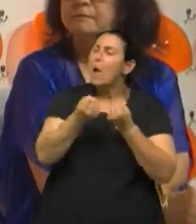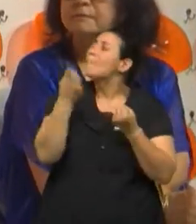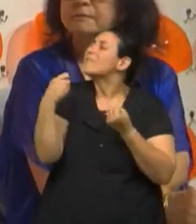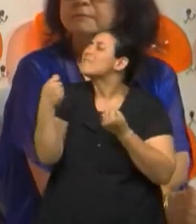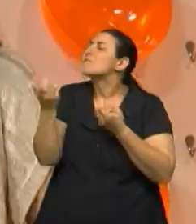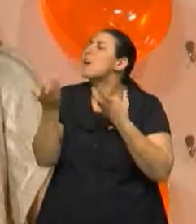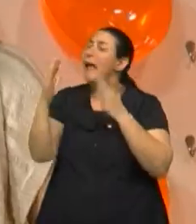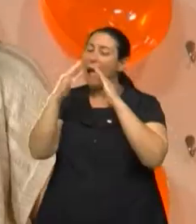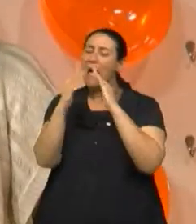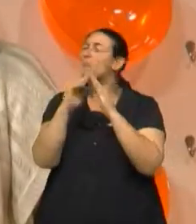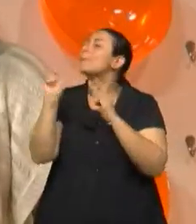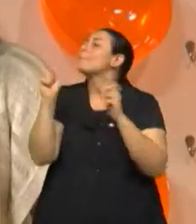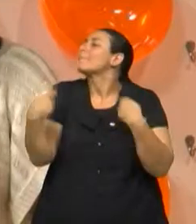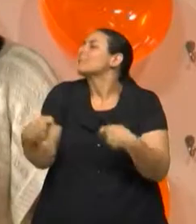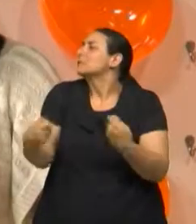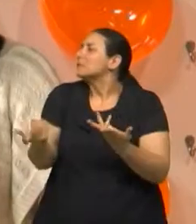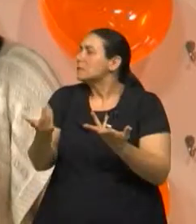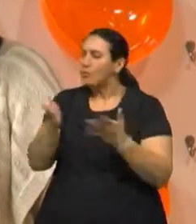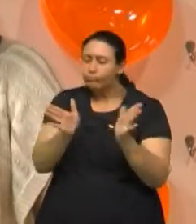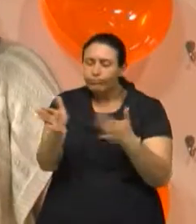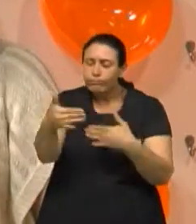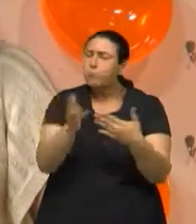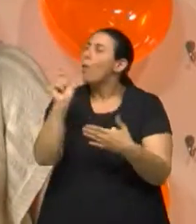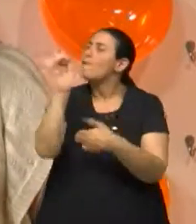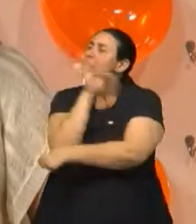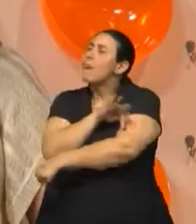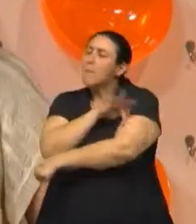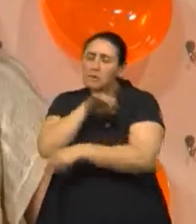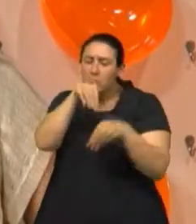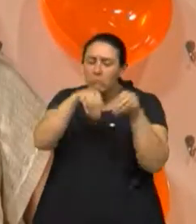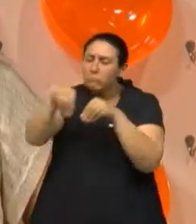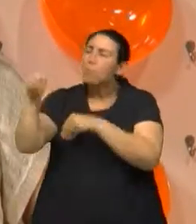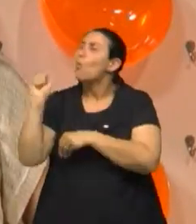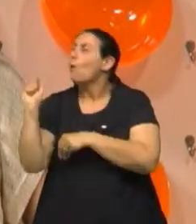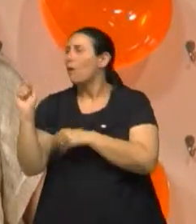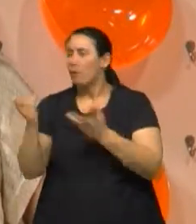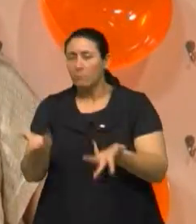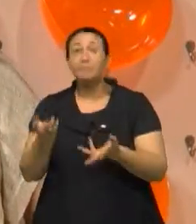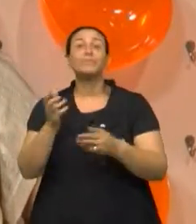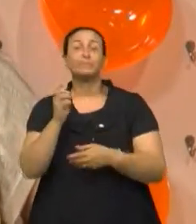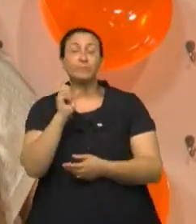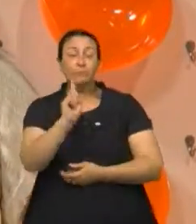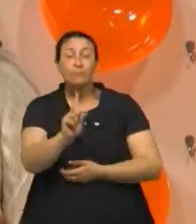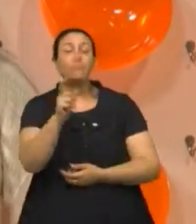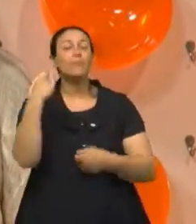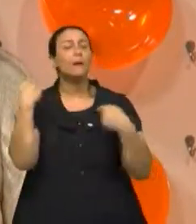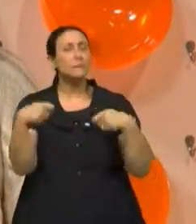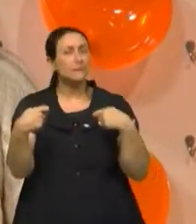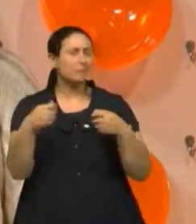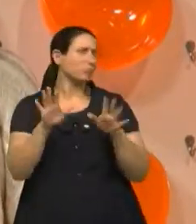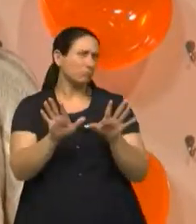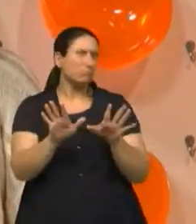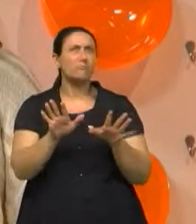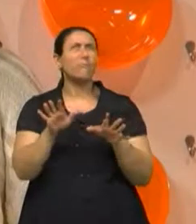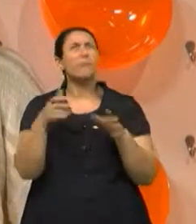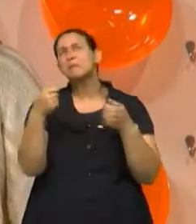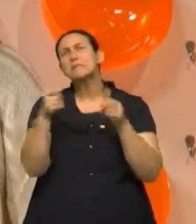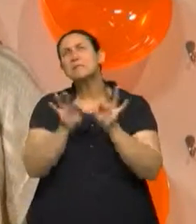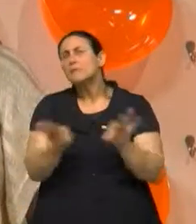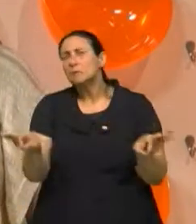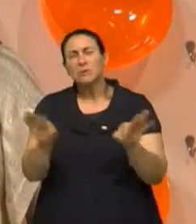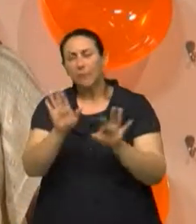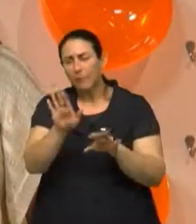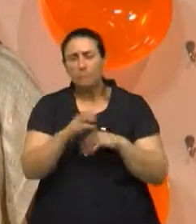deve ter? O kit primeiro socorro, ele, na verdade, ele deve conter coisas simples, né?